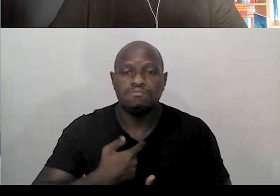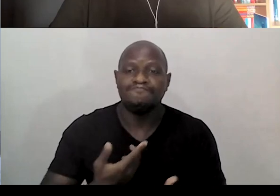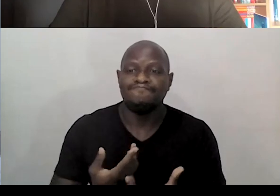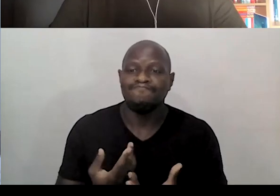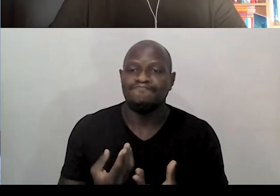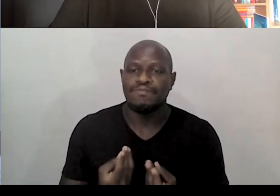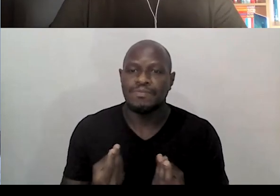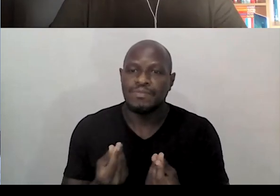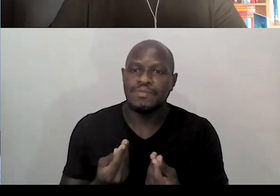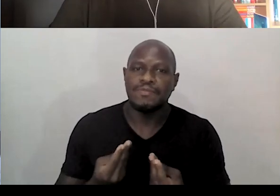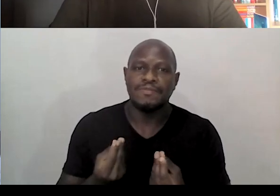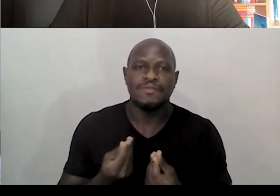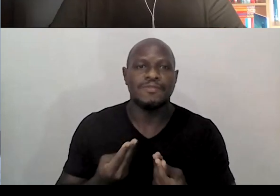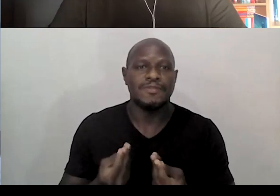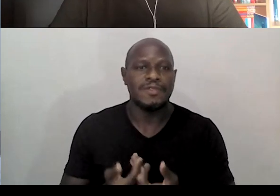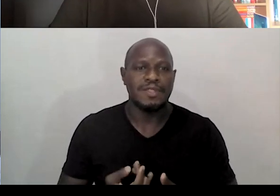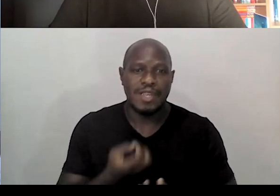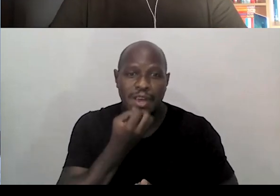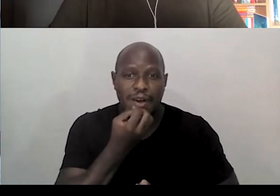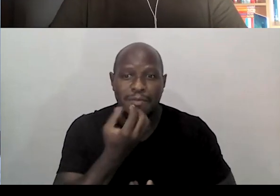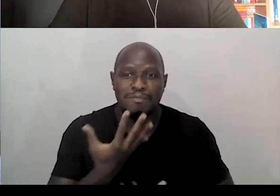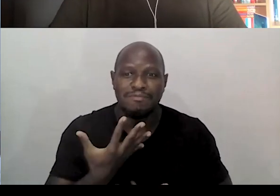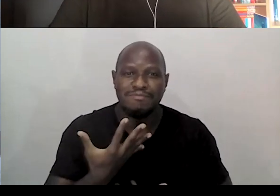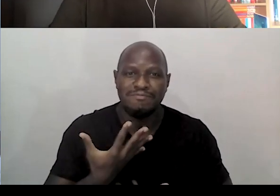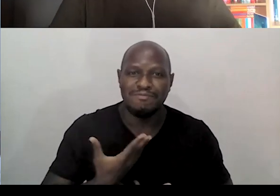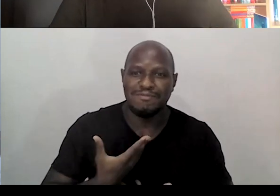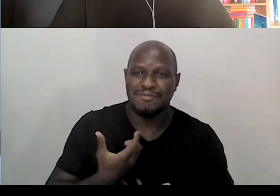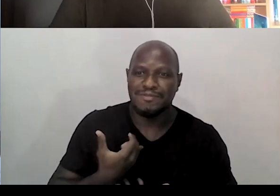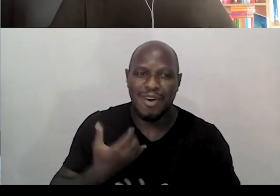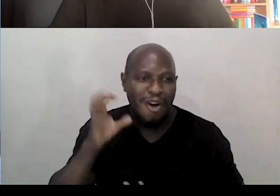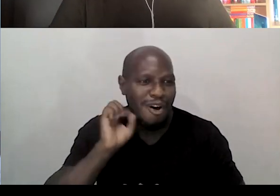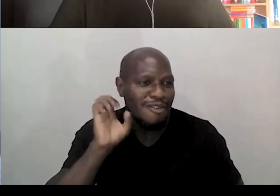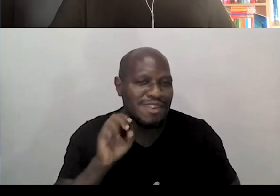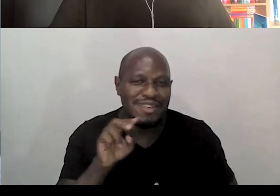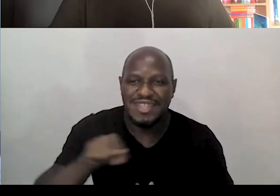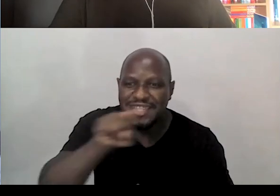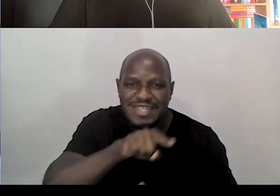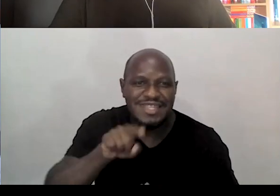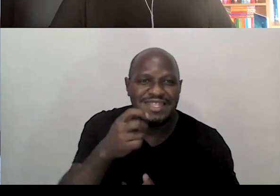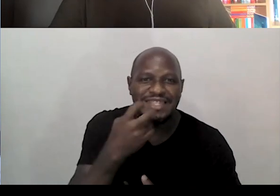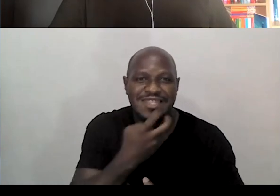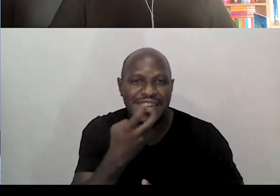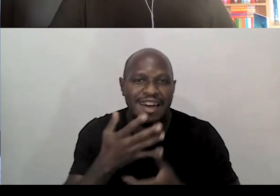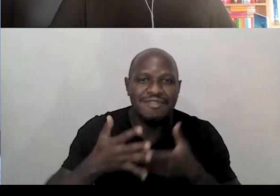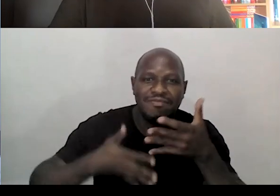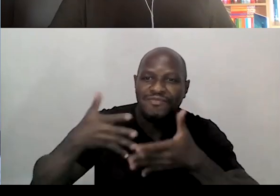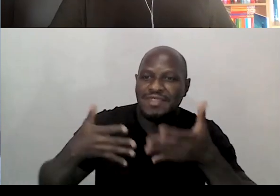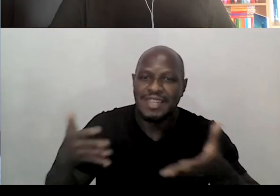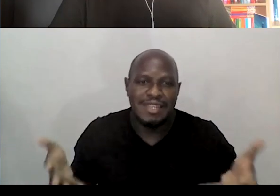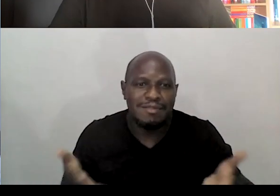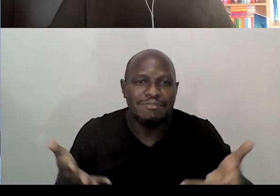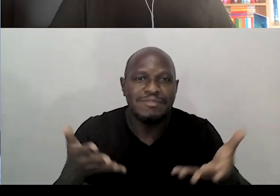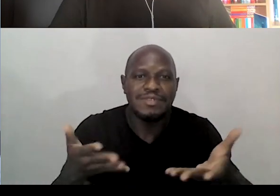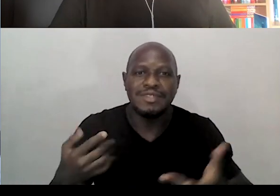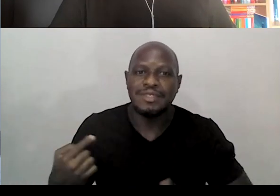é uma... É muito bom escutar vocês, gente. São falas que impulsionam a gente a